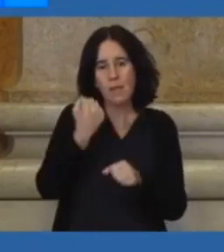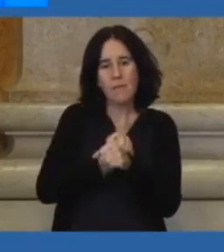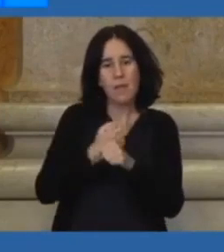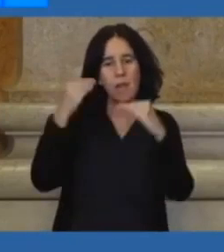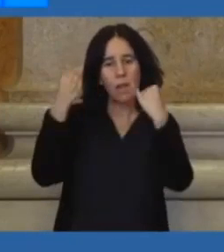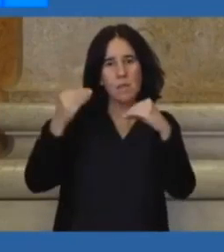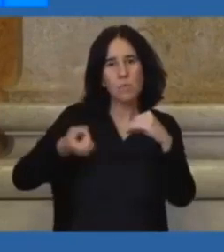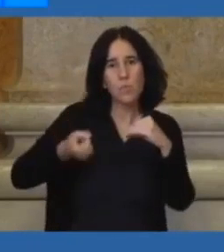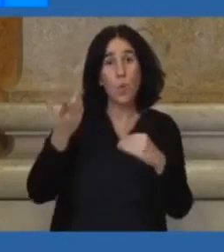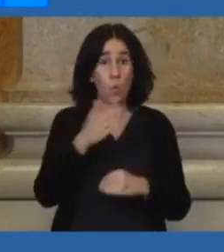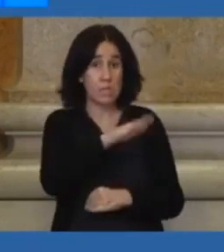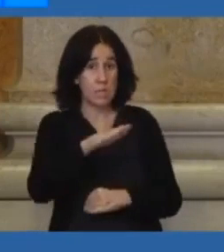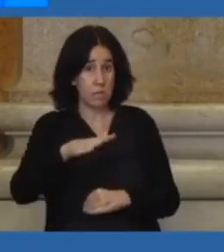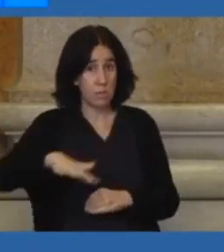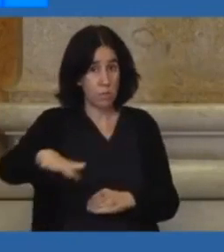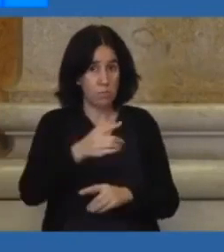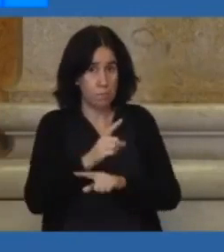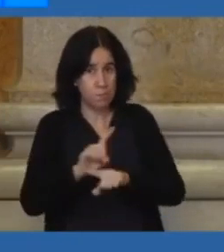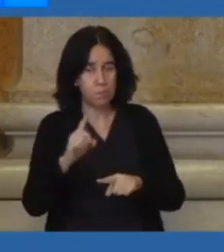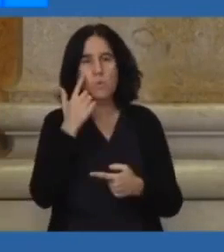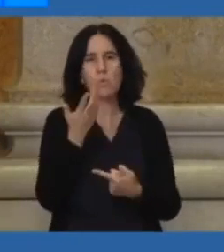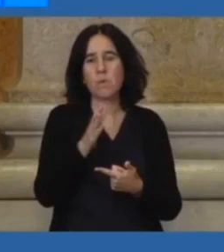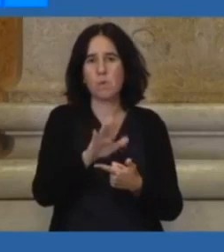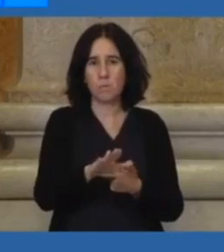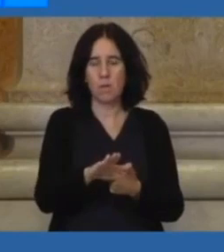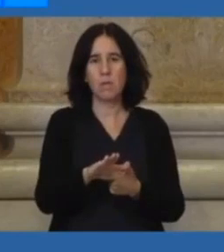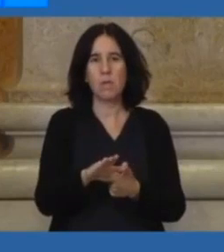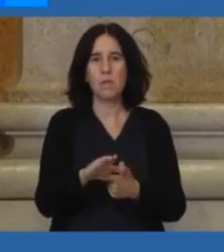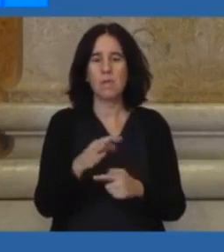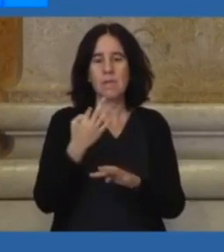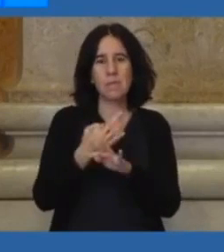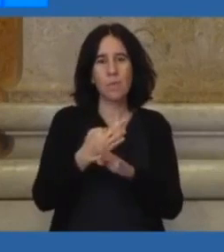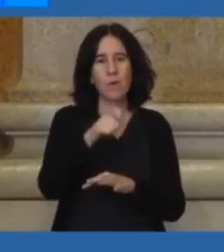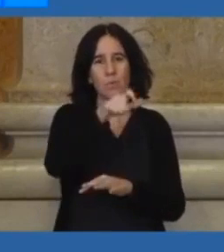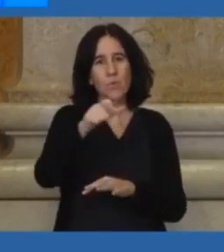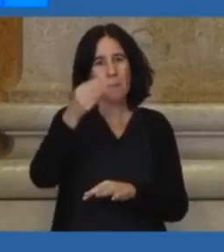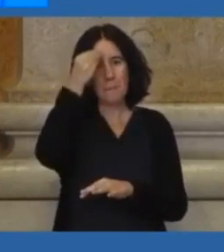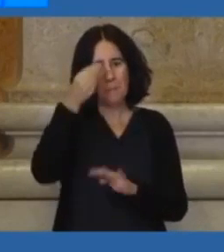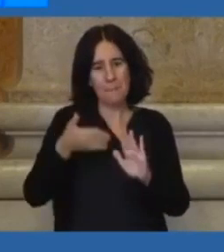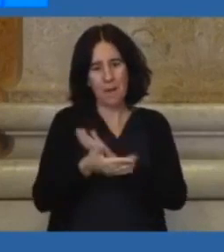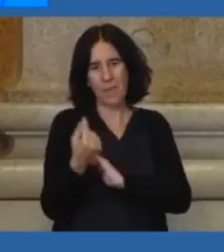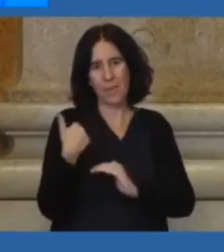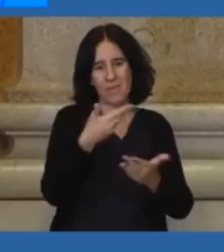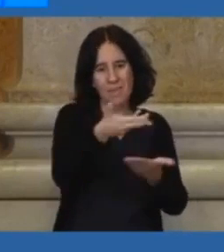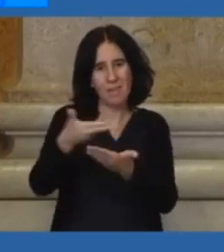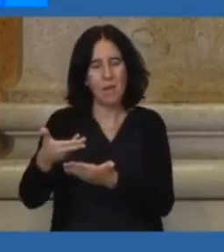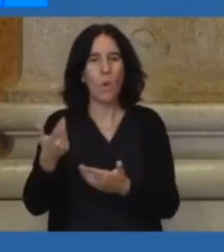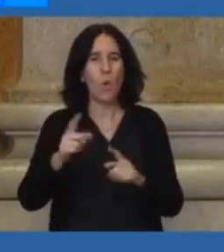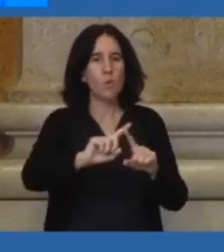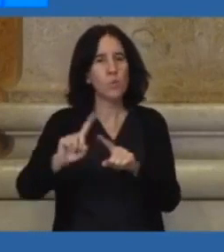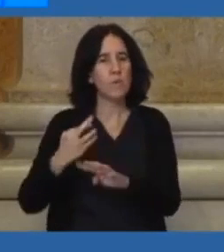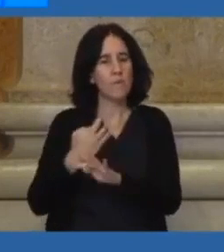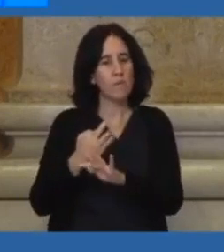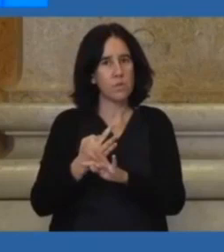ativo ou científico, designadamente as simónias de recepção de caloiros e outro tipo de